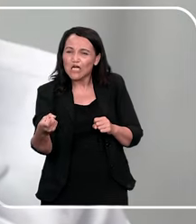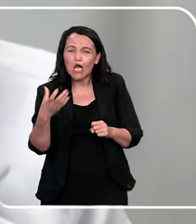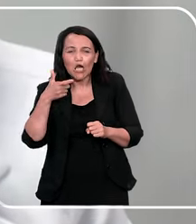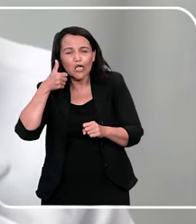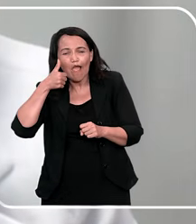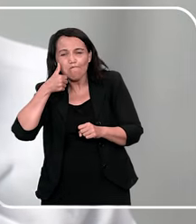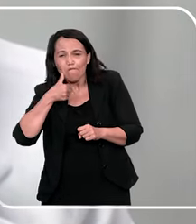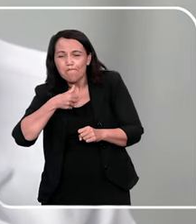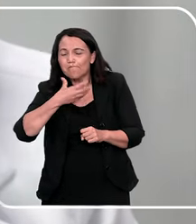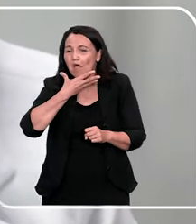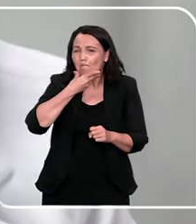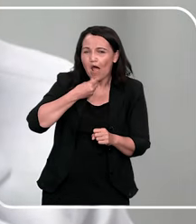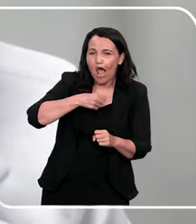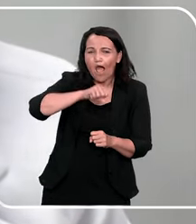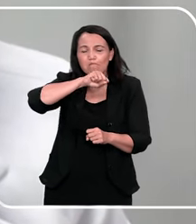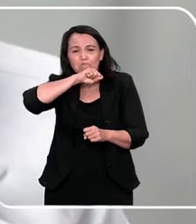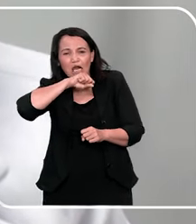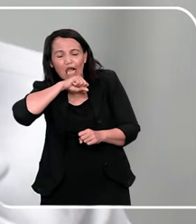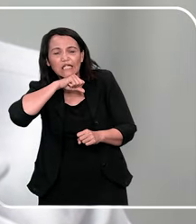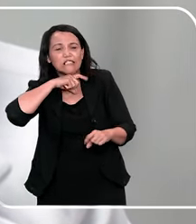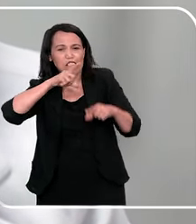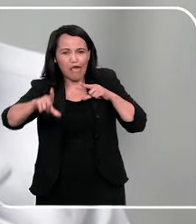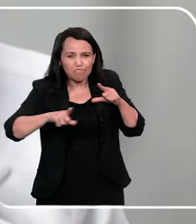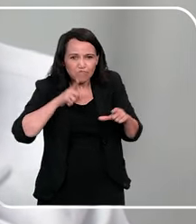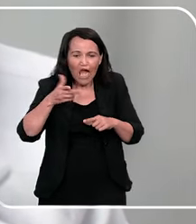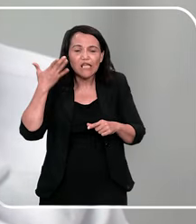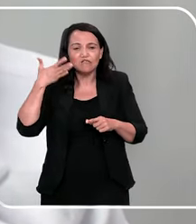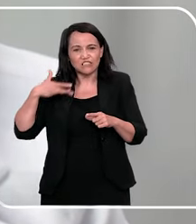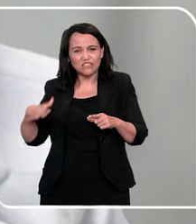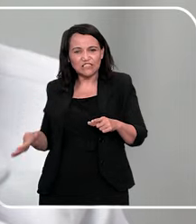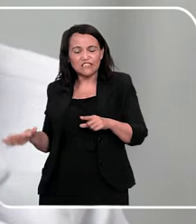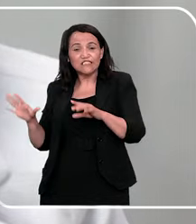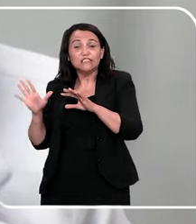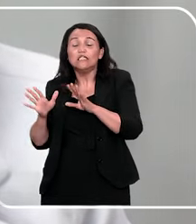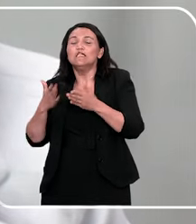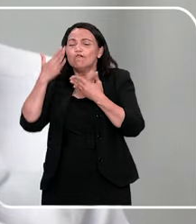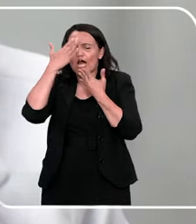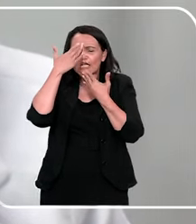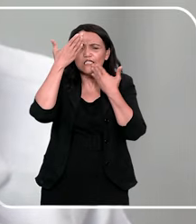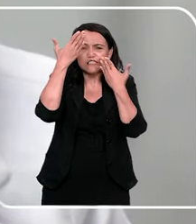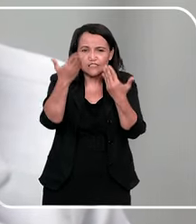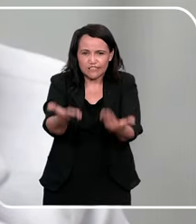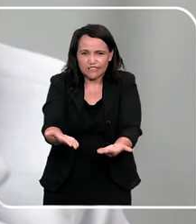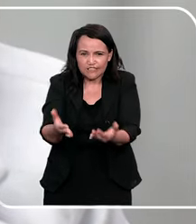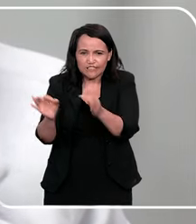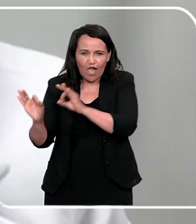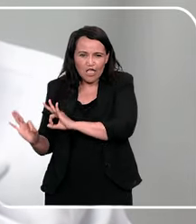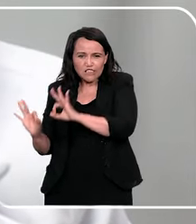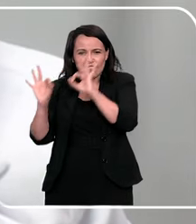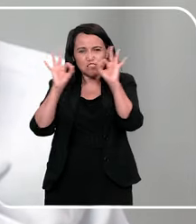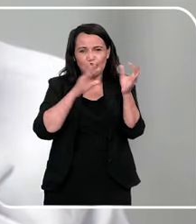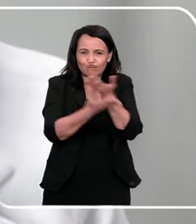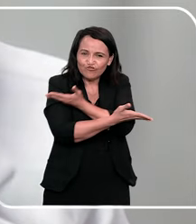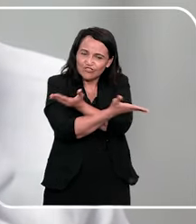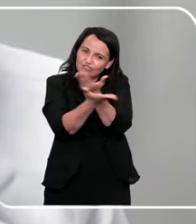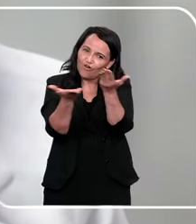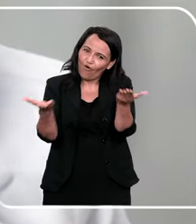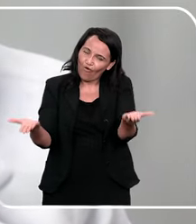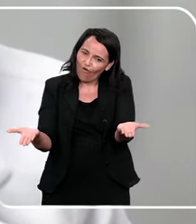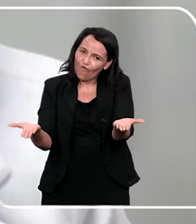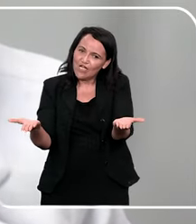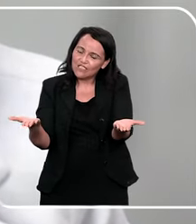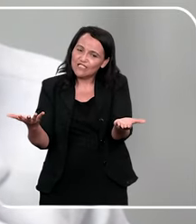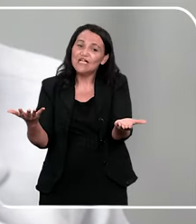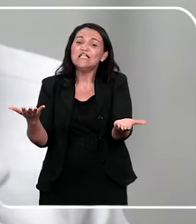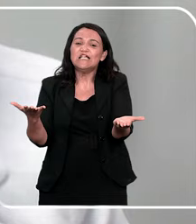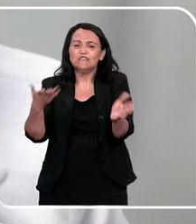mãe, enfim, ou que lida com crianças, então não deixem de assistir. Eu agradeço imensamente a atenção de vocês, graças a vocês que